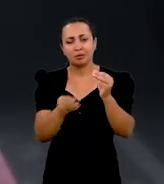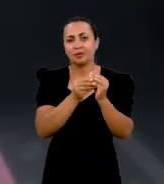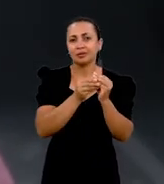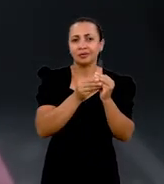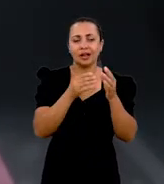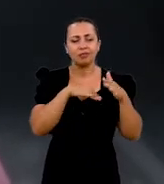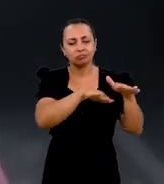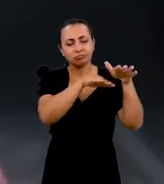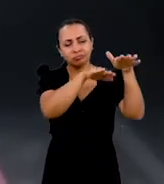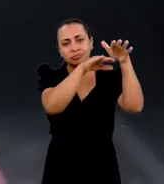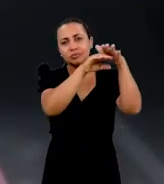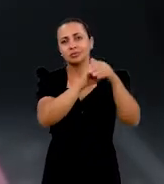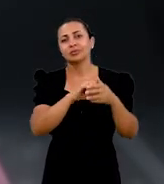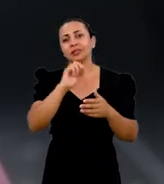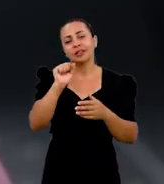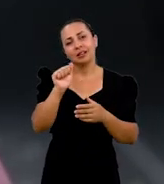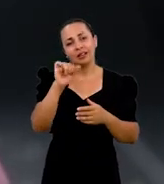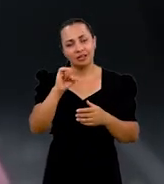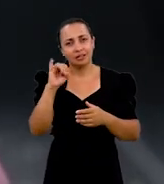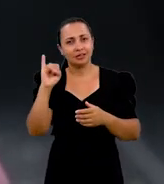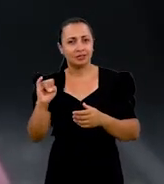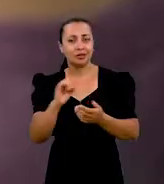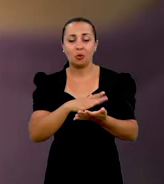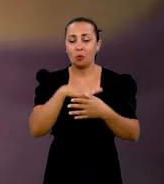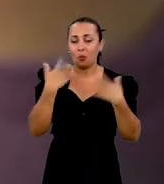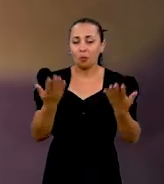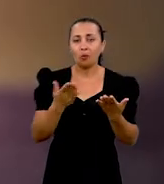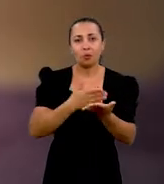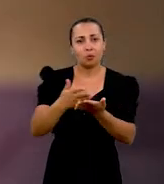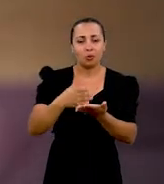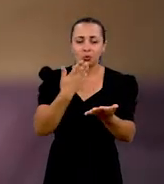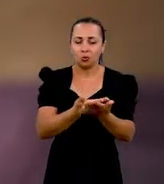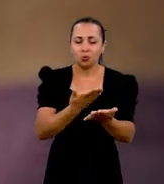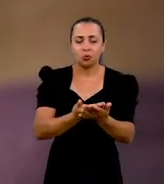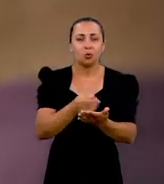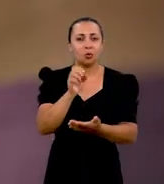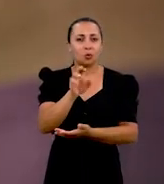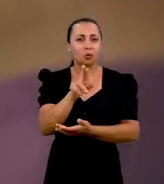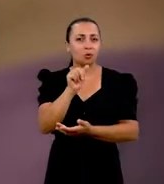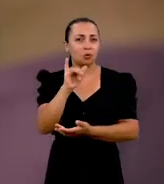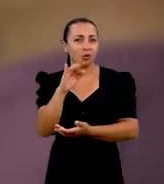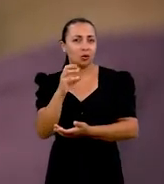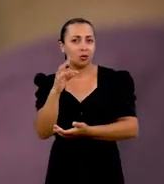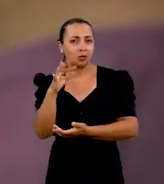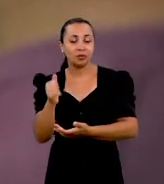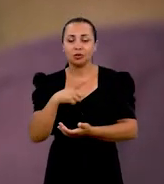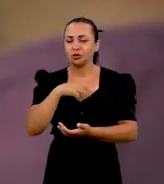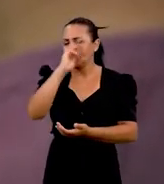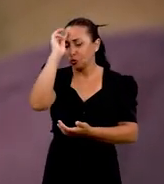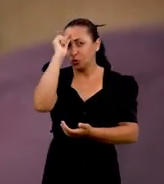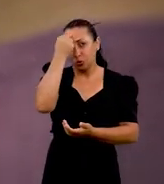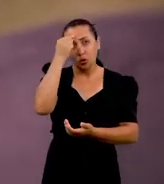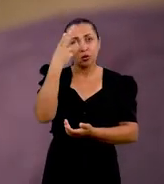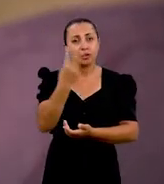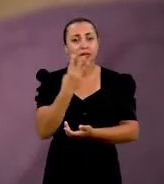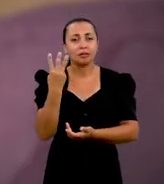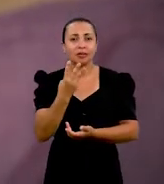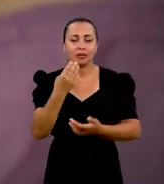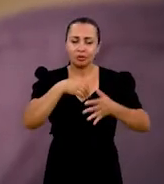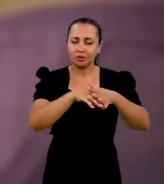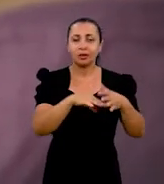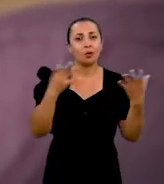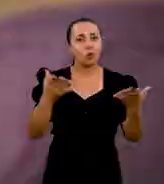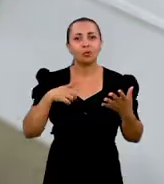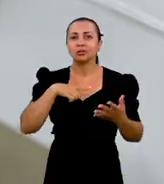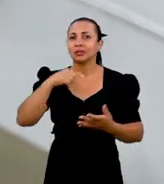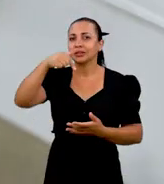justamente incrementar a coleção de briófitas aqui do Herbário Oase. Quando eu iniciei os estudos com briófitas, tinham apenas três amostras de briófitas